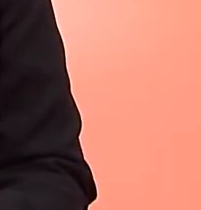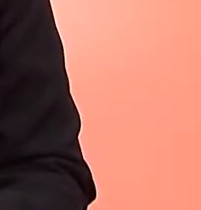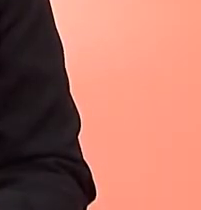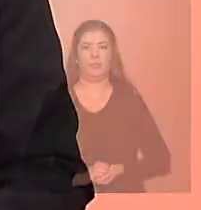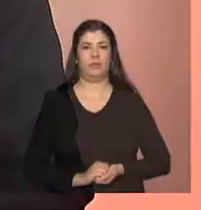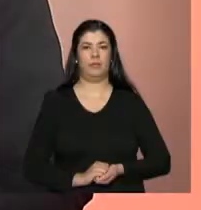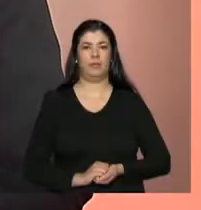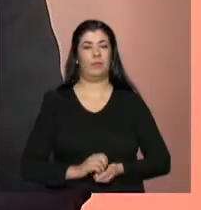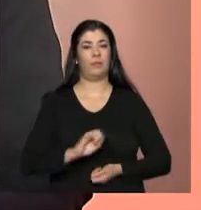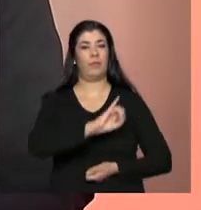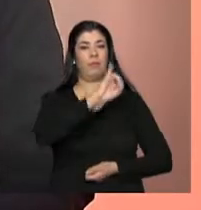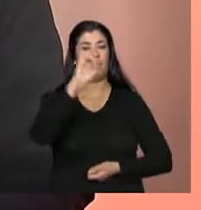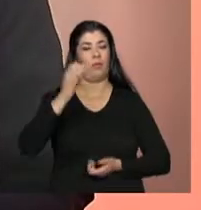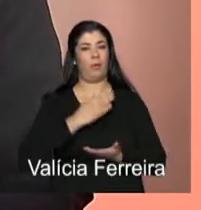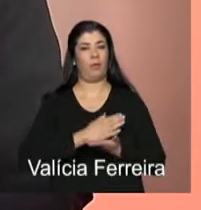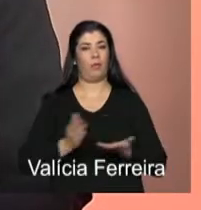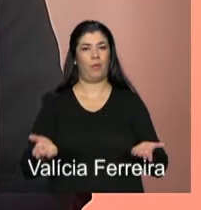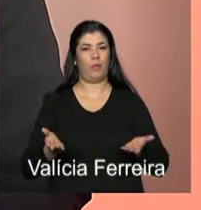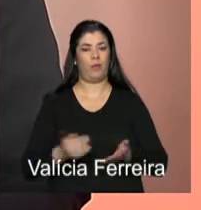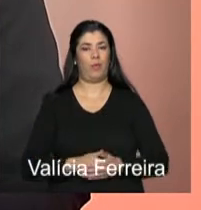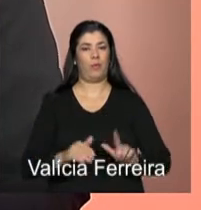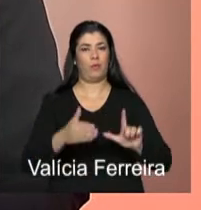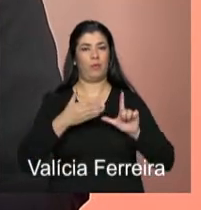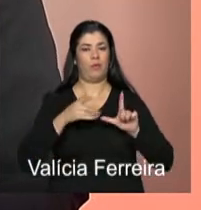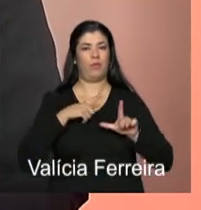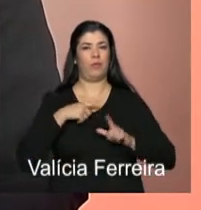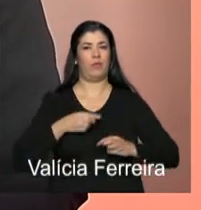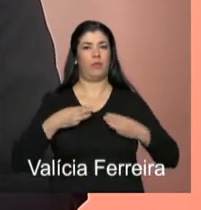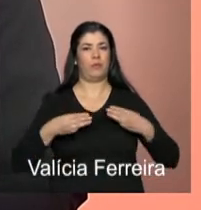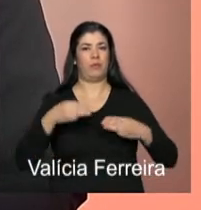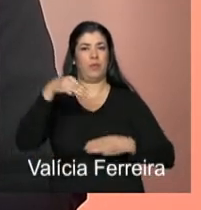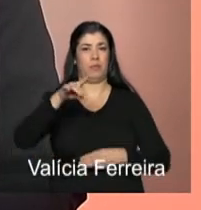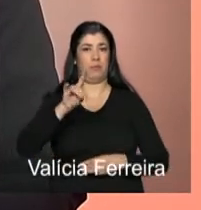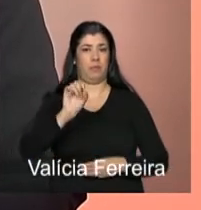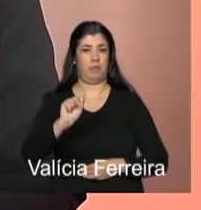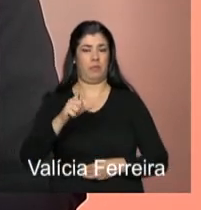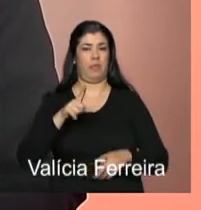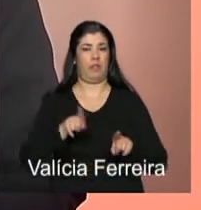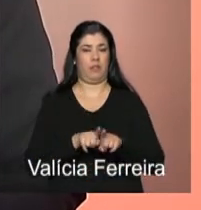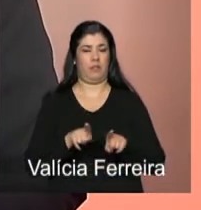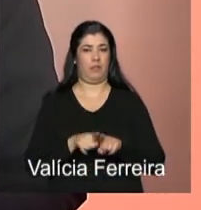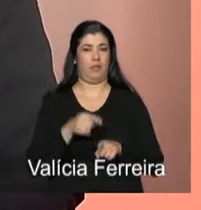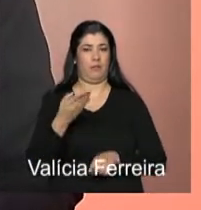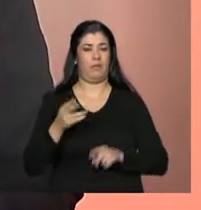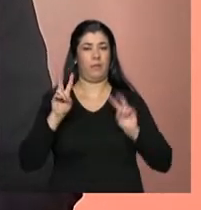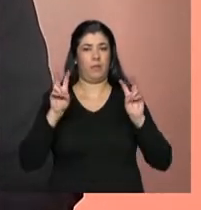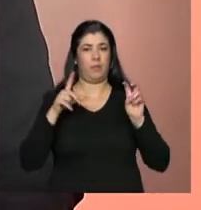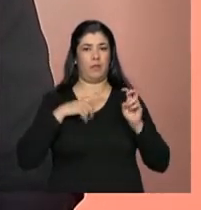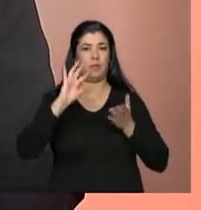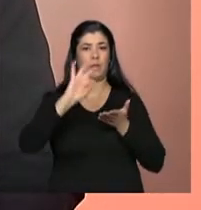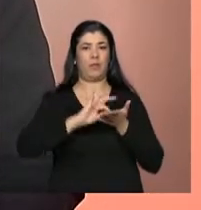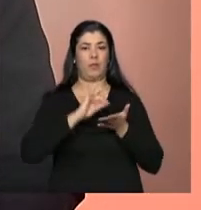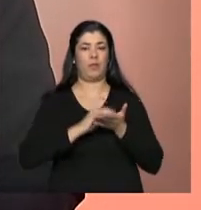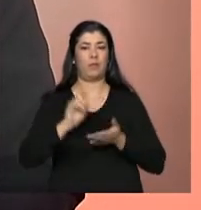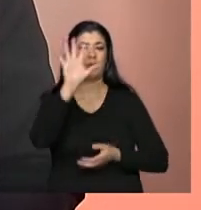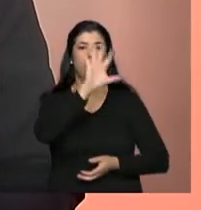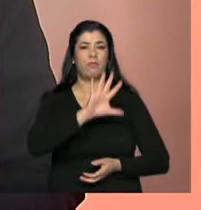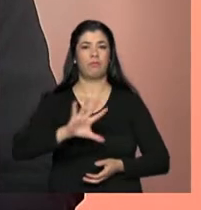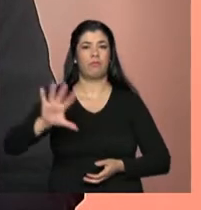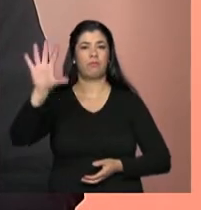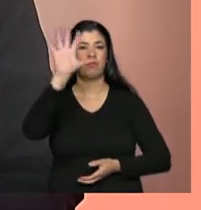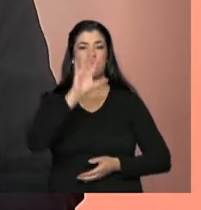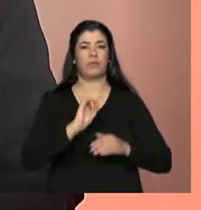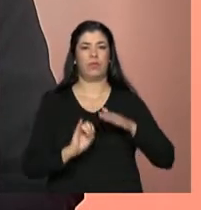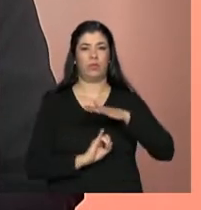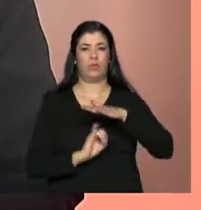Olá, está no ar a teleconferência do Ministério do Desenvolvimento Social e Combate à Fome. O tema de hoje é o Cadastro Nacional de Entidades